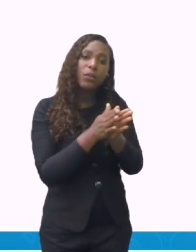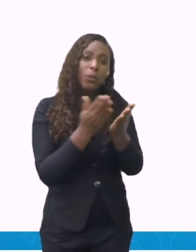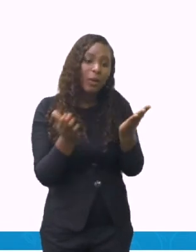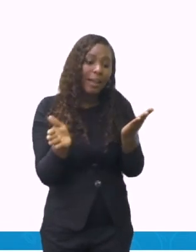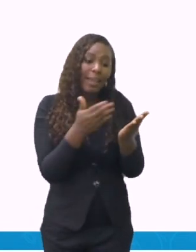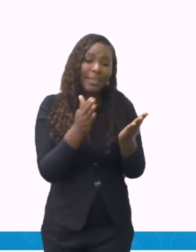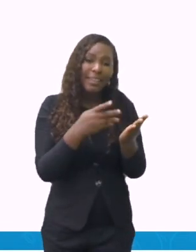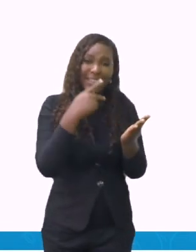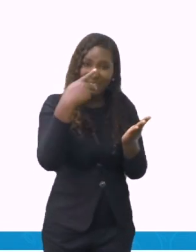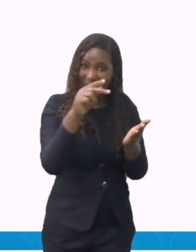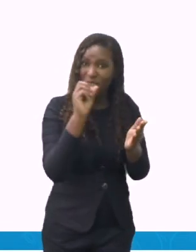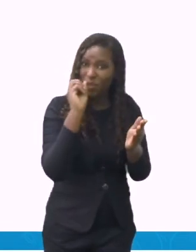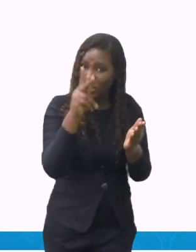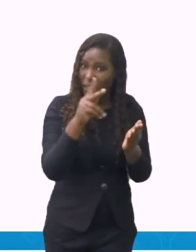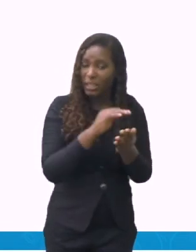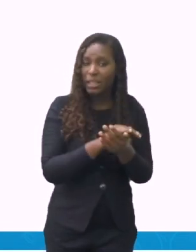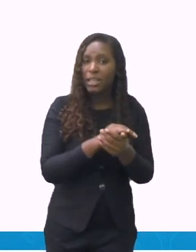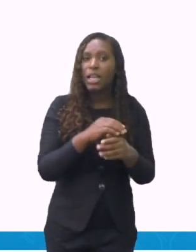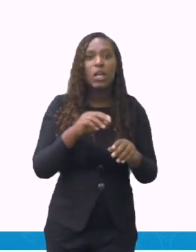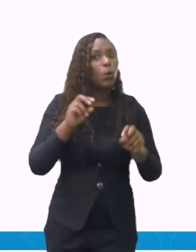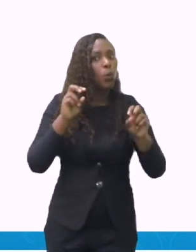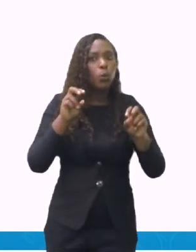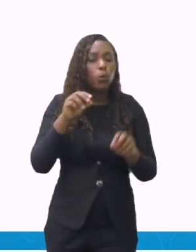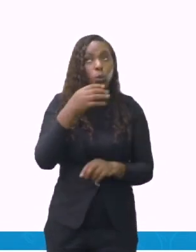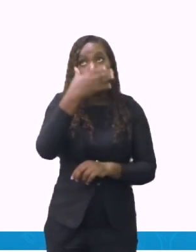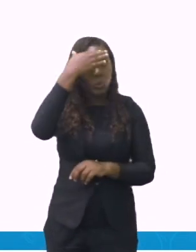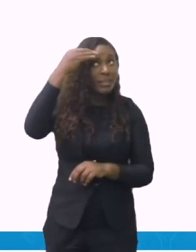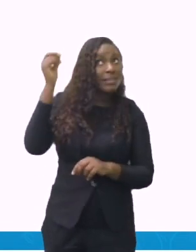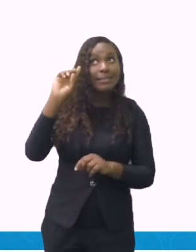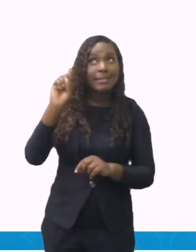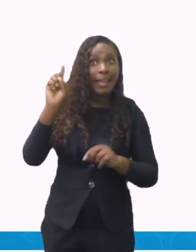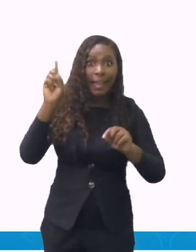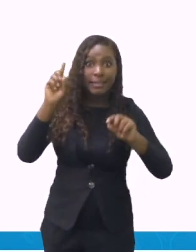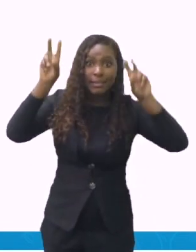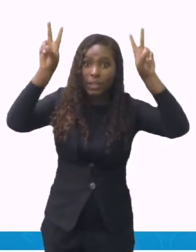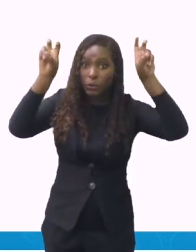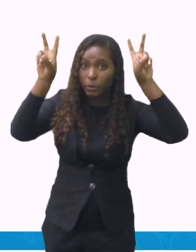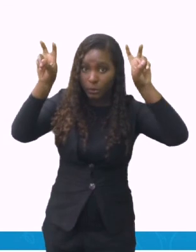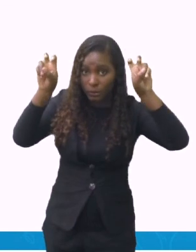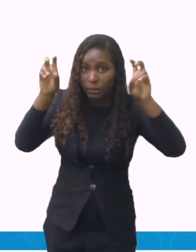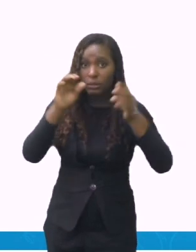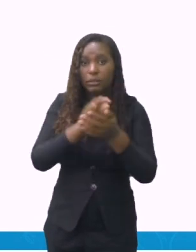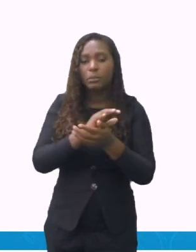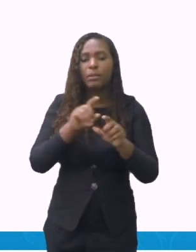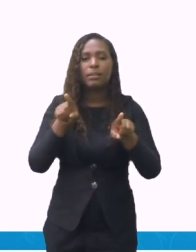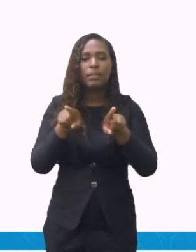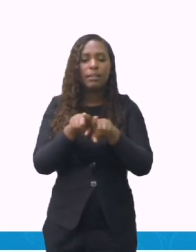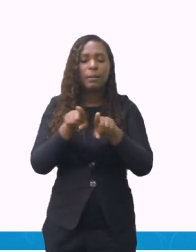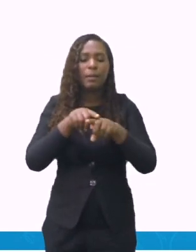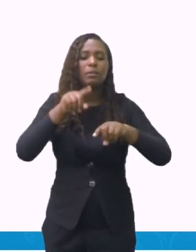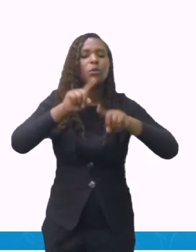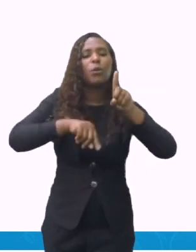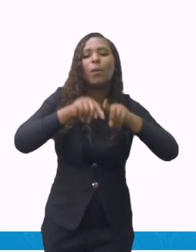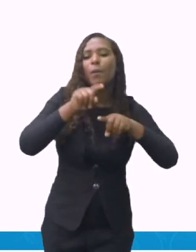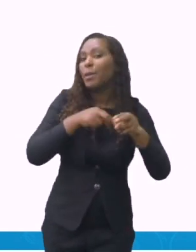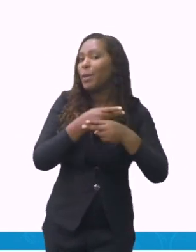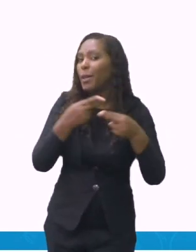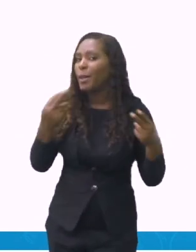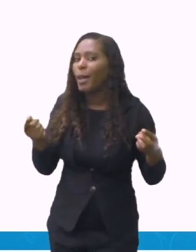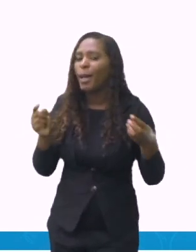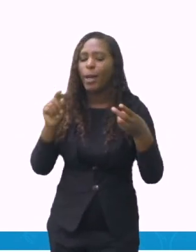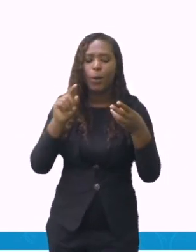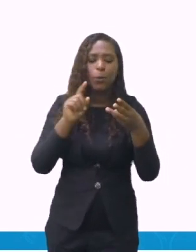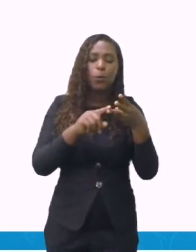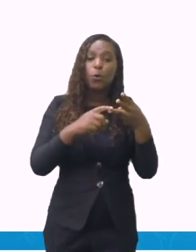dos ingredientes, detalhar os utensílios que serão usados, A forma com que esses ingredientes